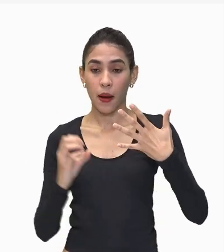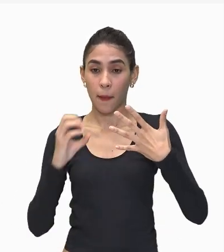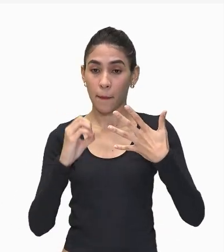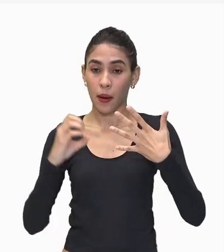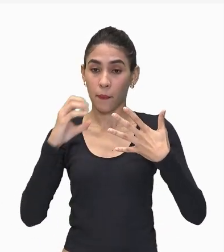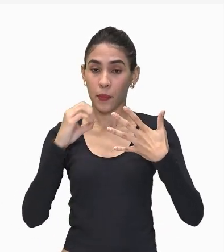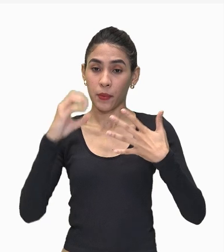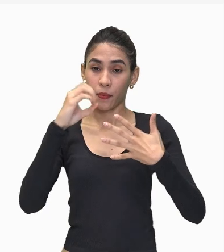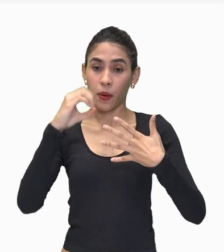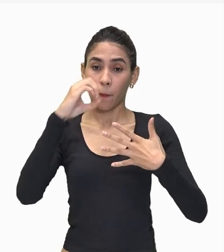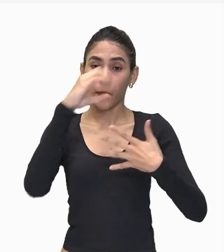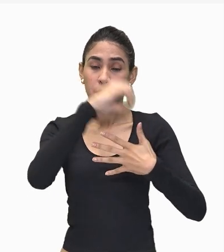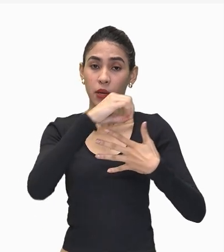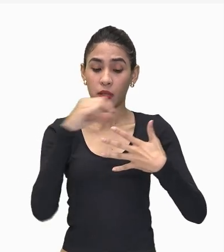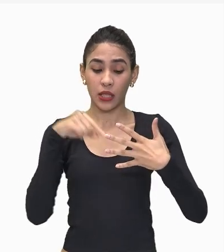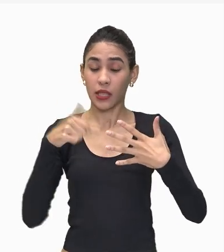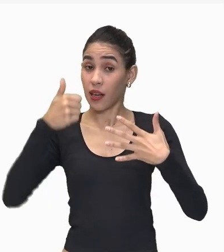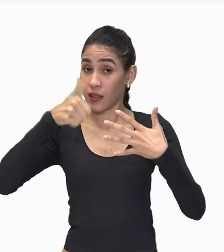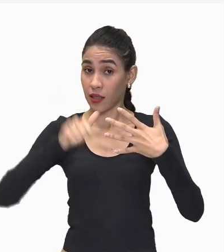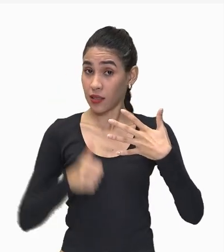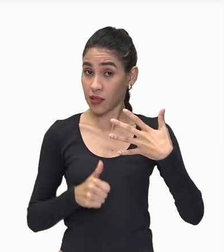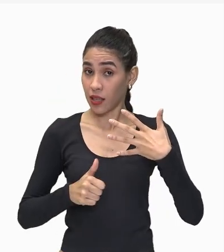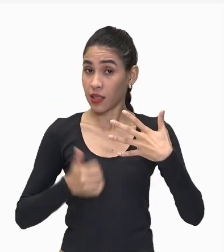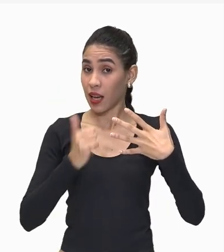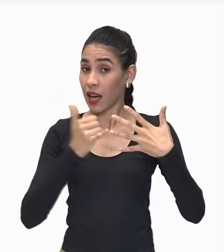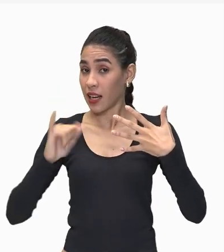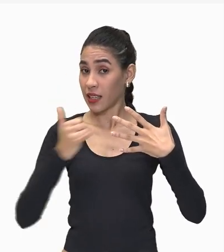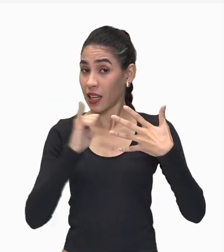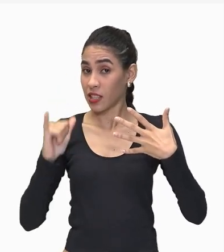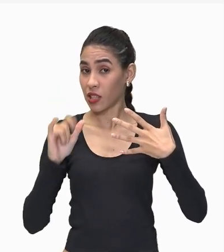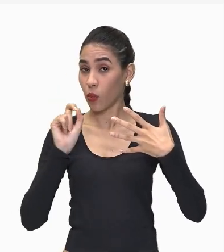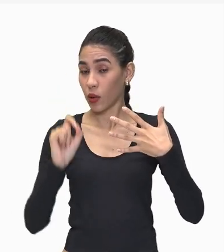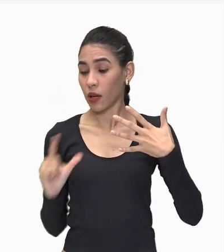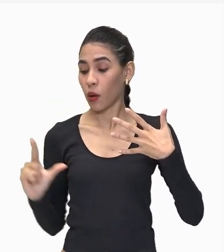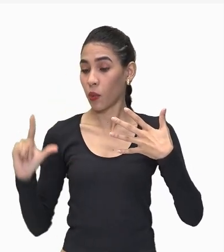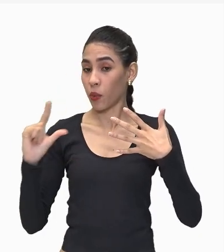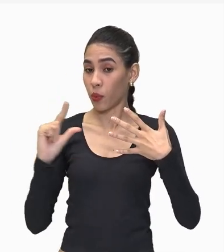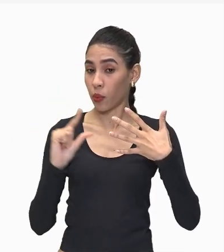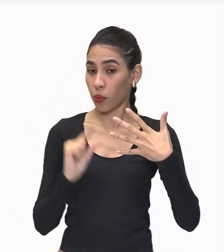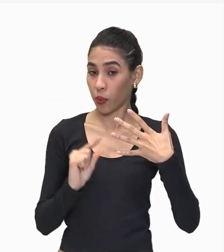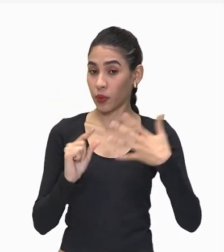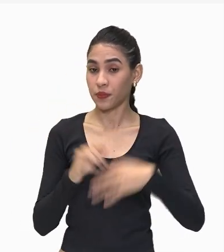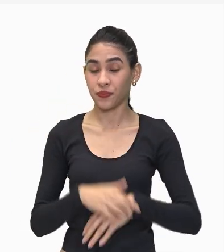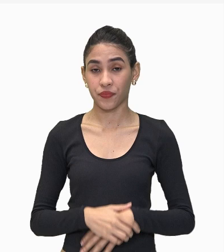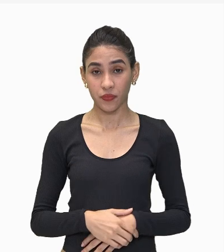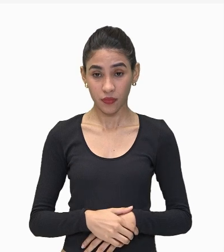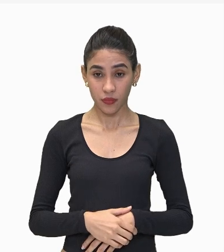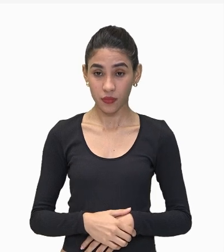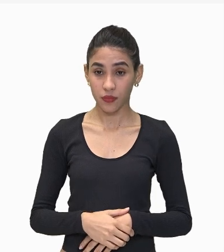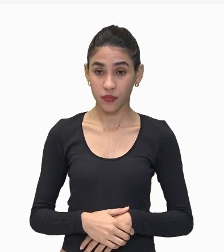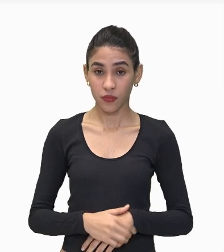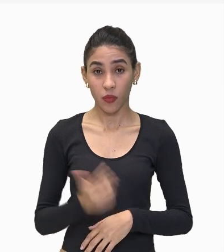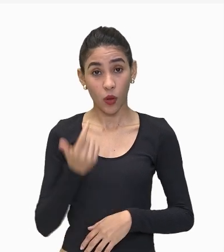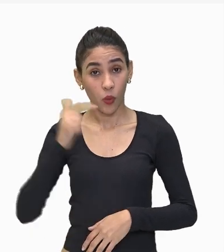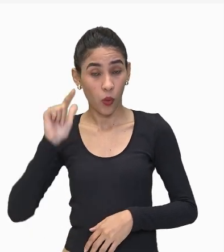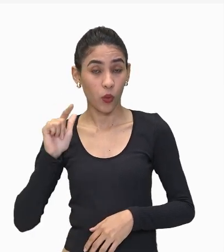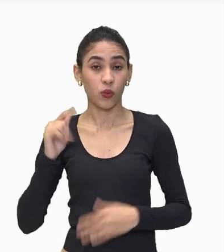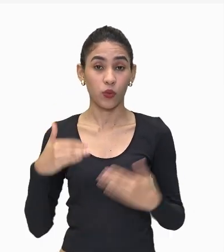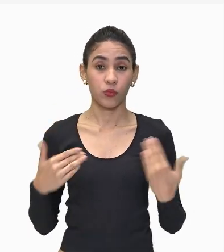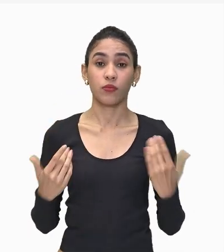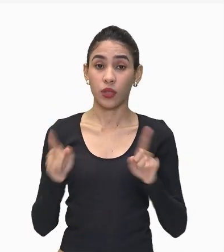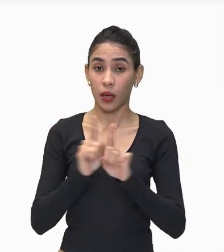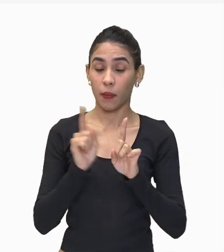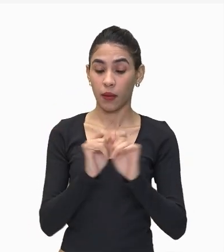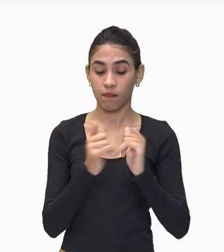ela é observada Essa energia vai ser sempre Diminuída E um outro fator importante Do fluxo de energia